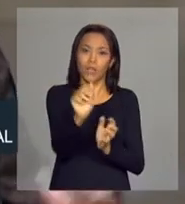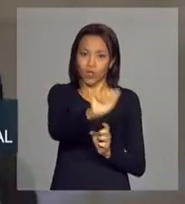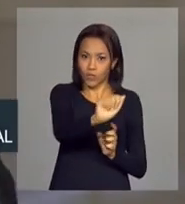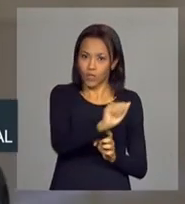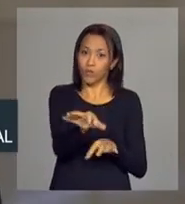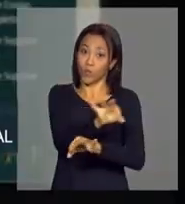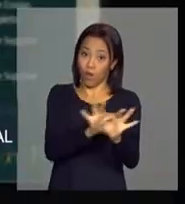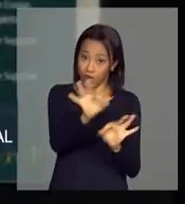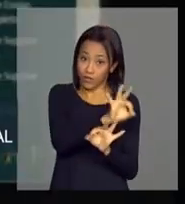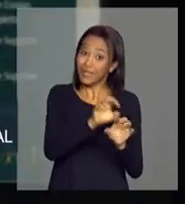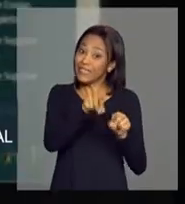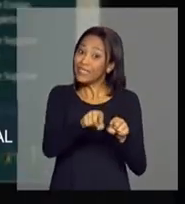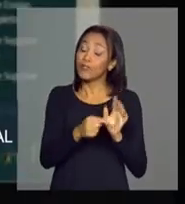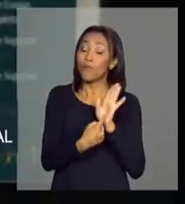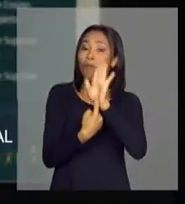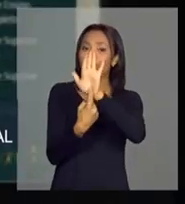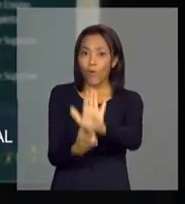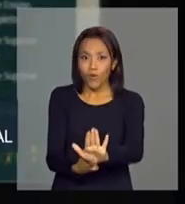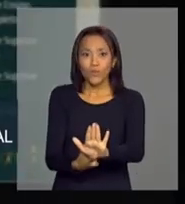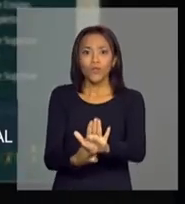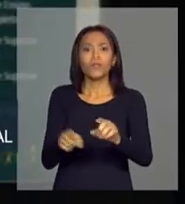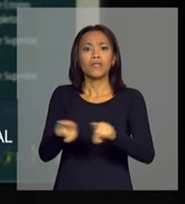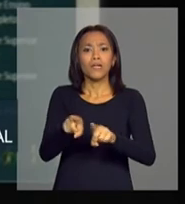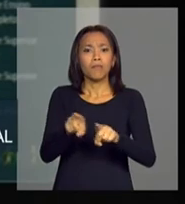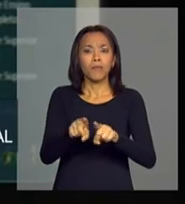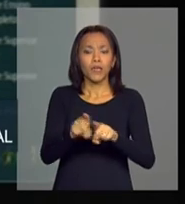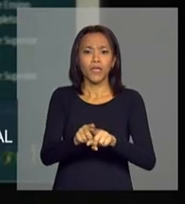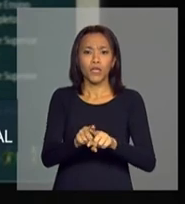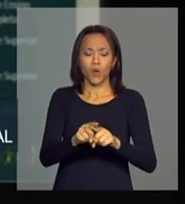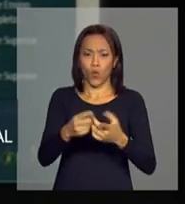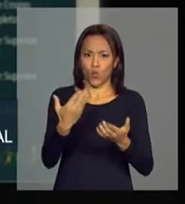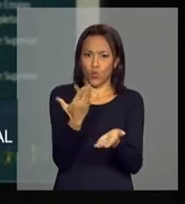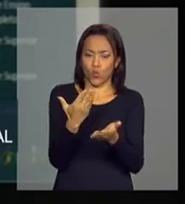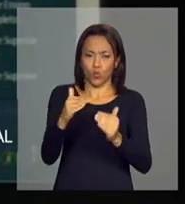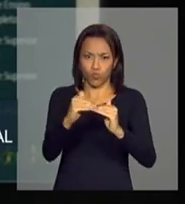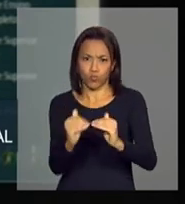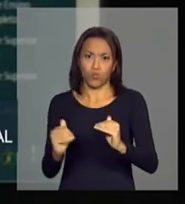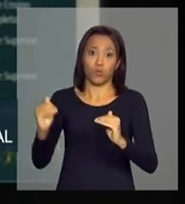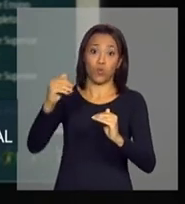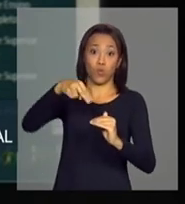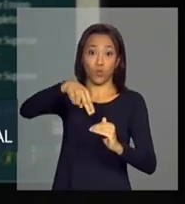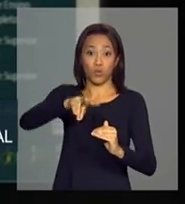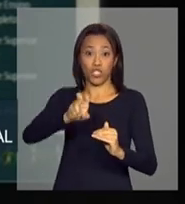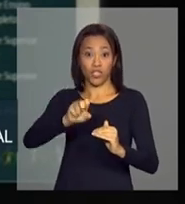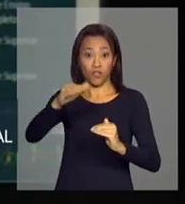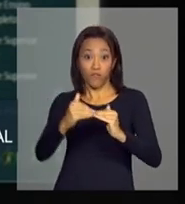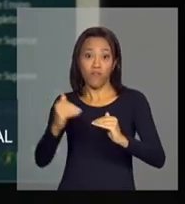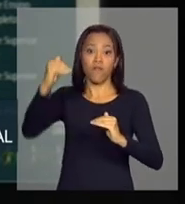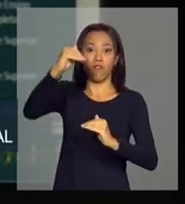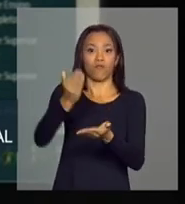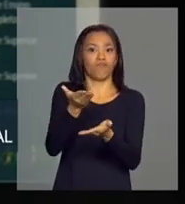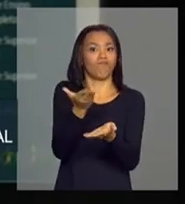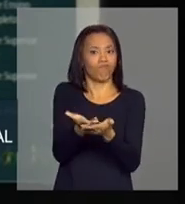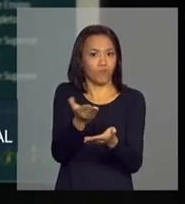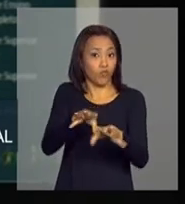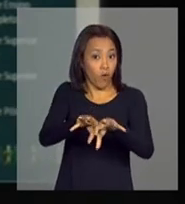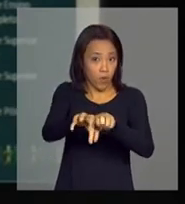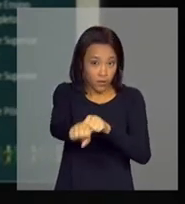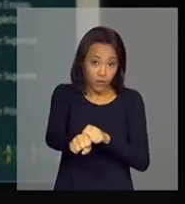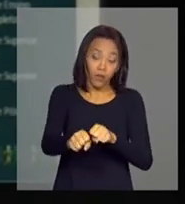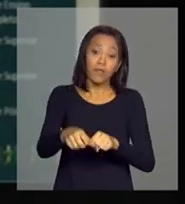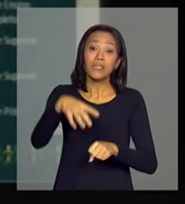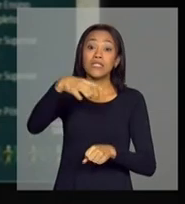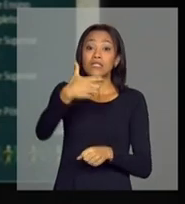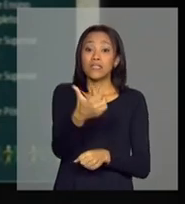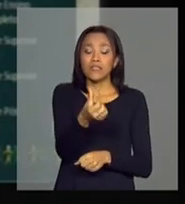expressou também muito fortemente no grau de escolaridade dos participantes dessa conferência. Vocês vejam que 69